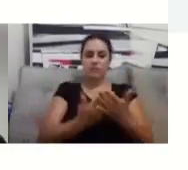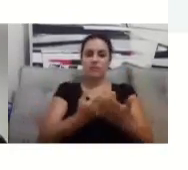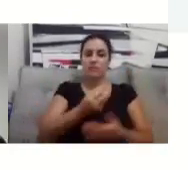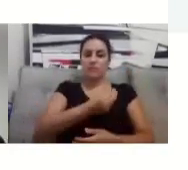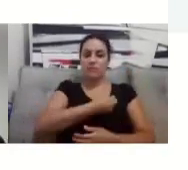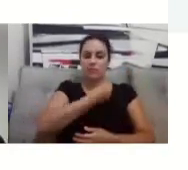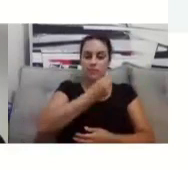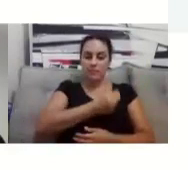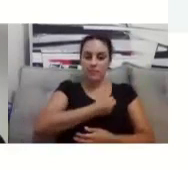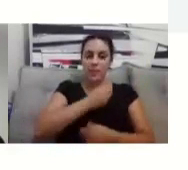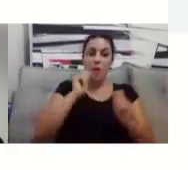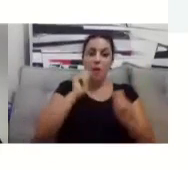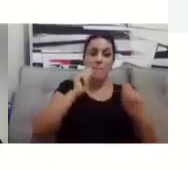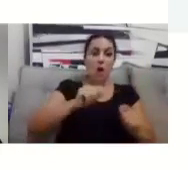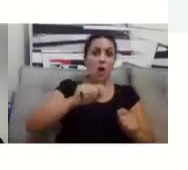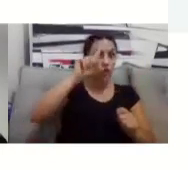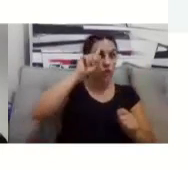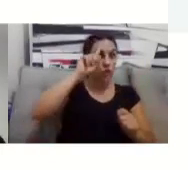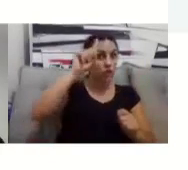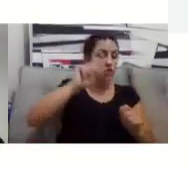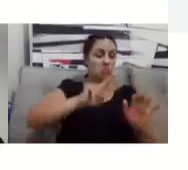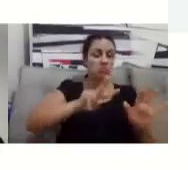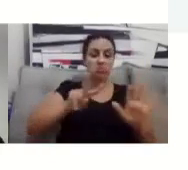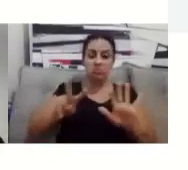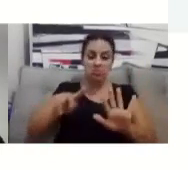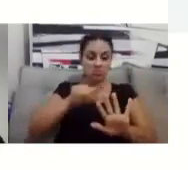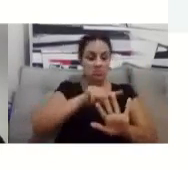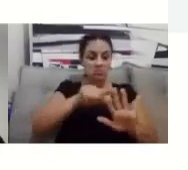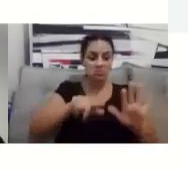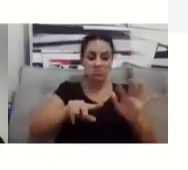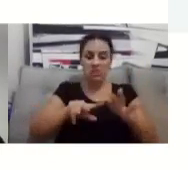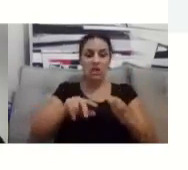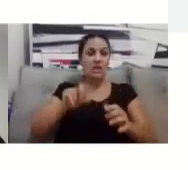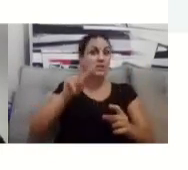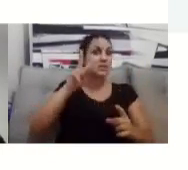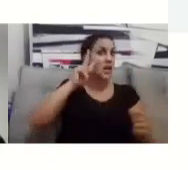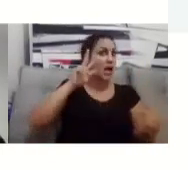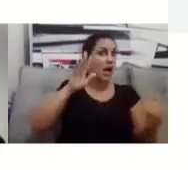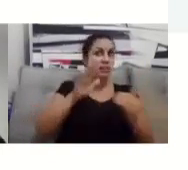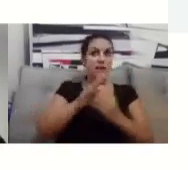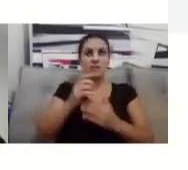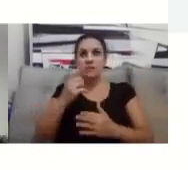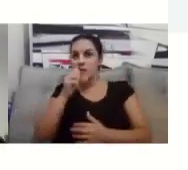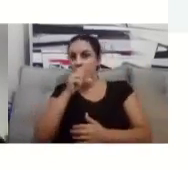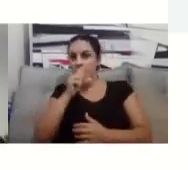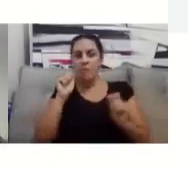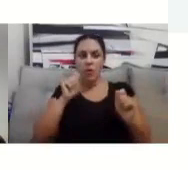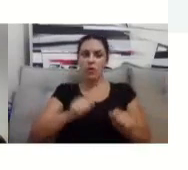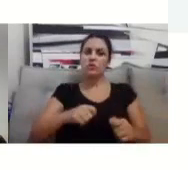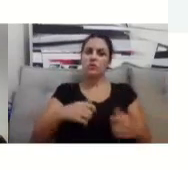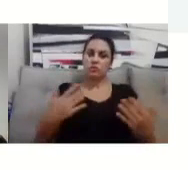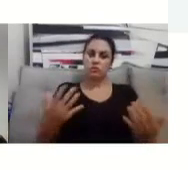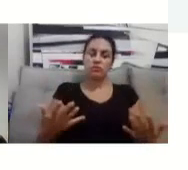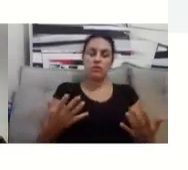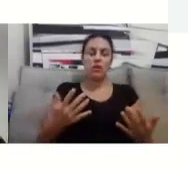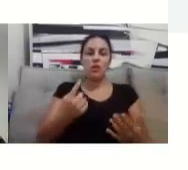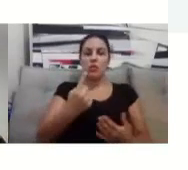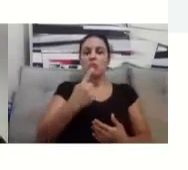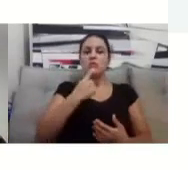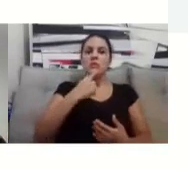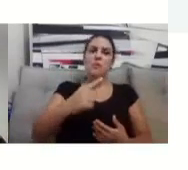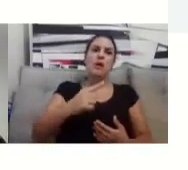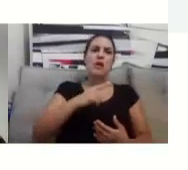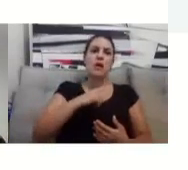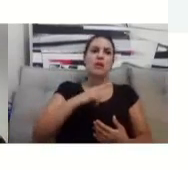geralmente em um único dia da semana e esporadicamente em dois, né? E aí nós já demos essa, hoje vocês já